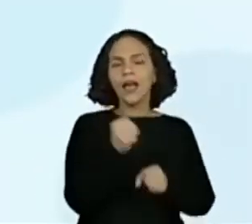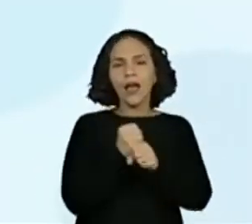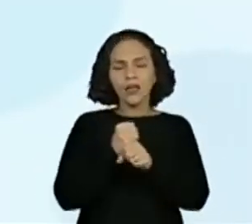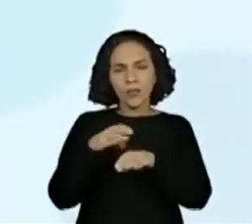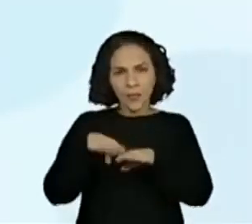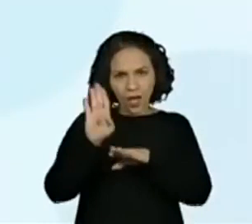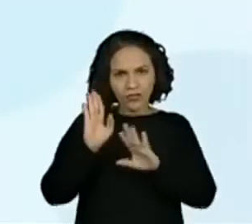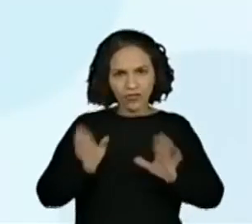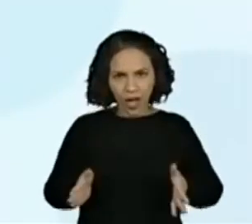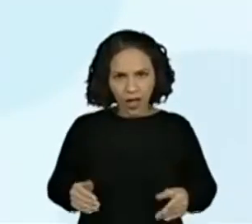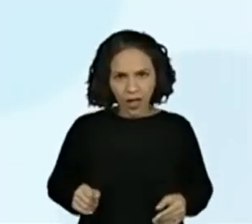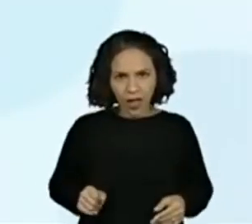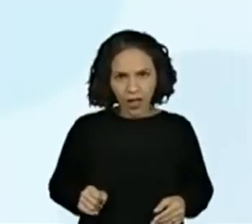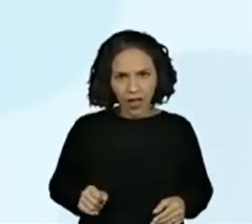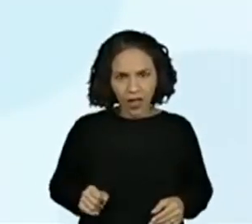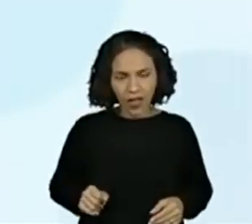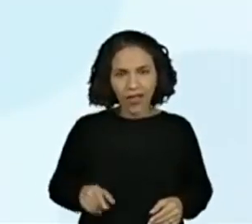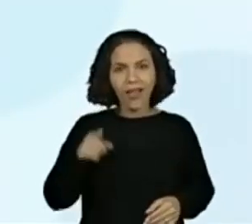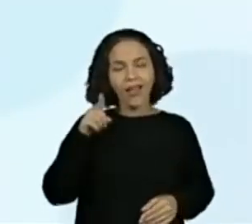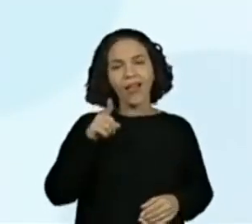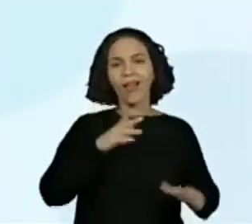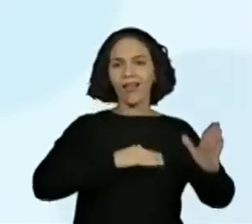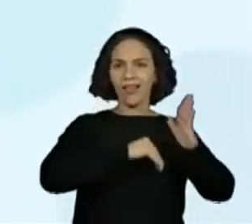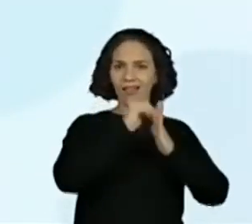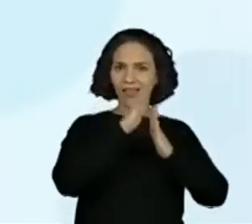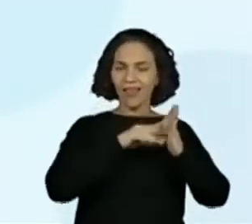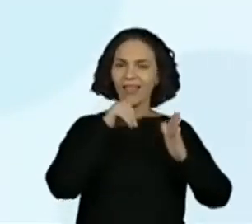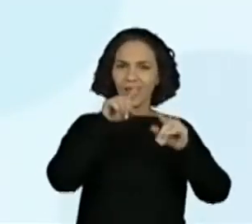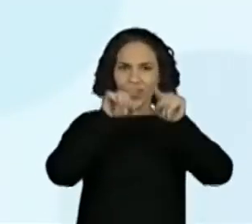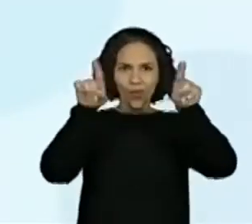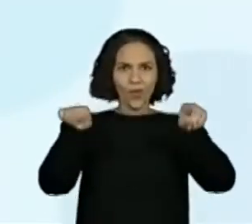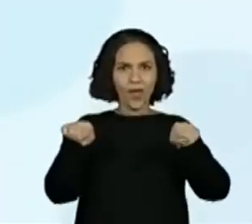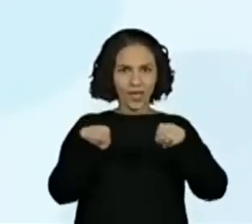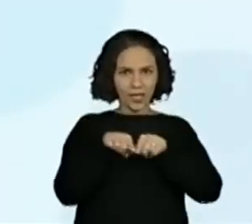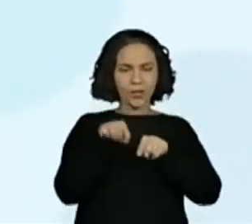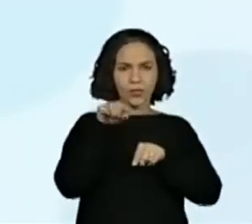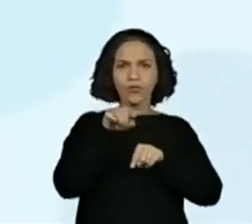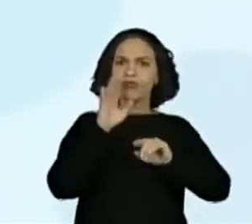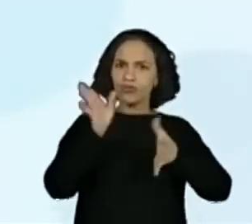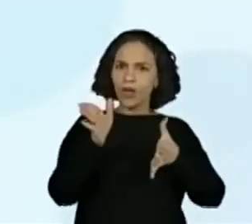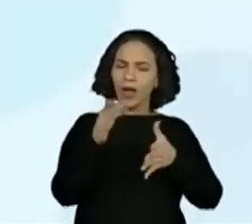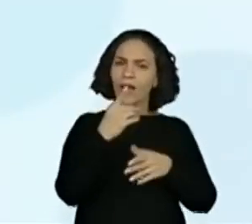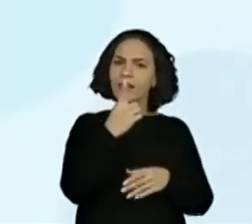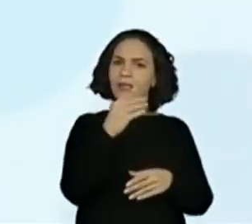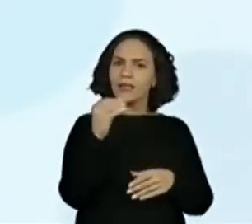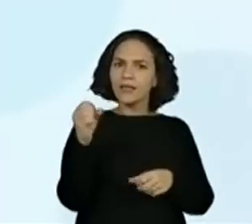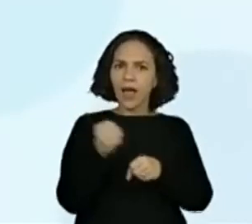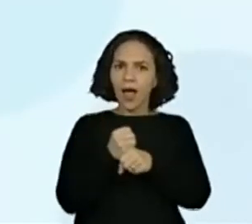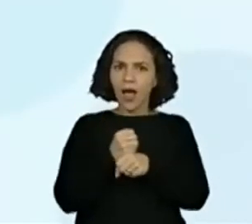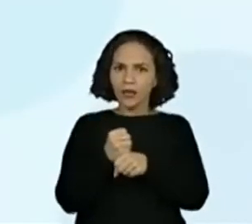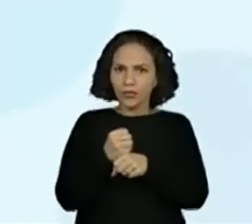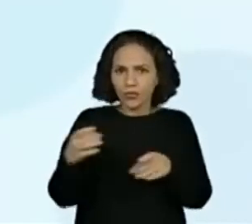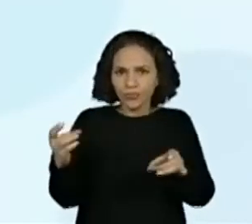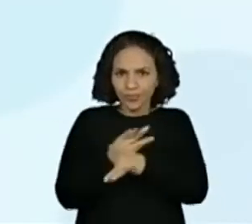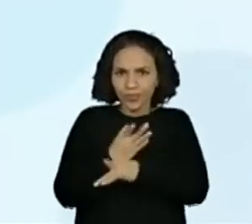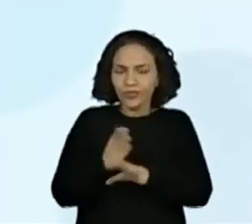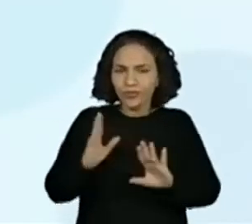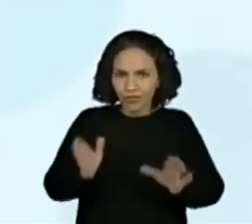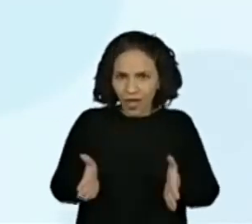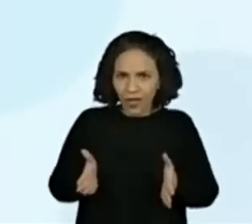O Lavrador de Café, de 1934, já completou 100 anos? E aí?